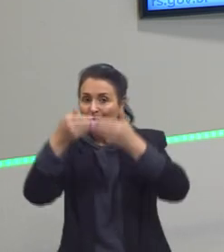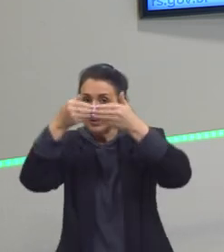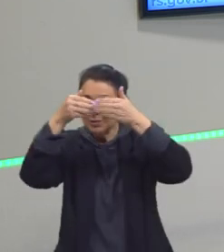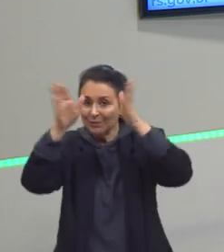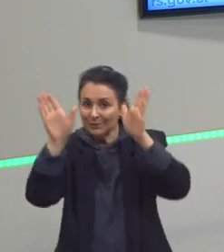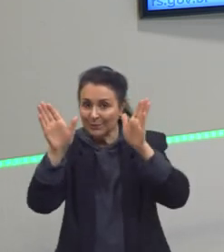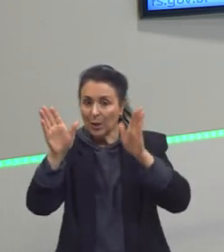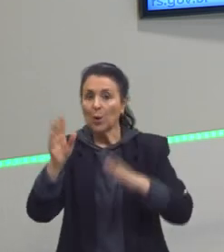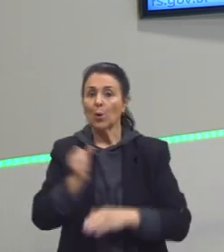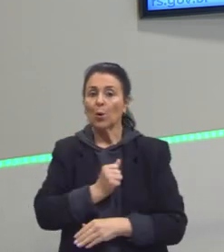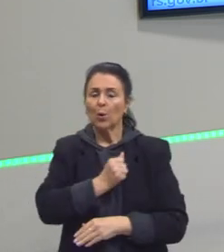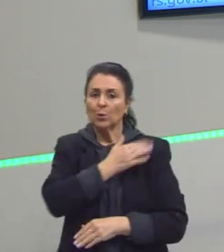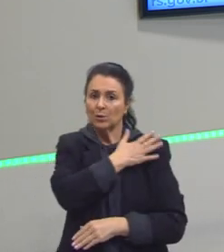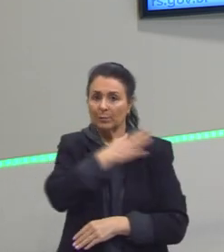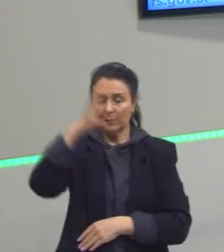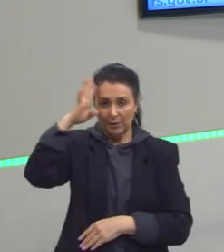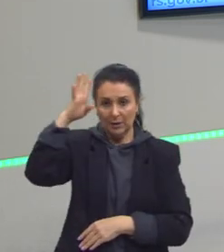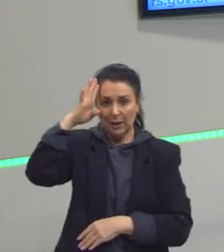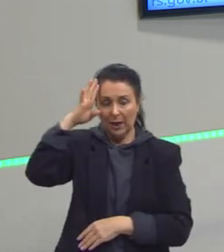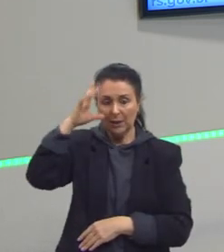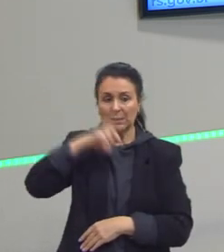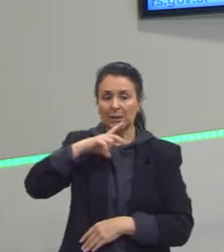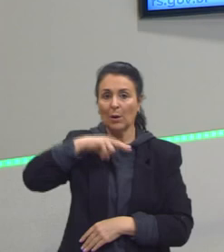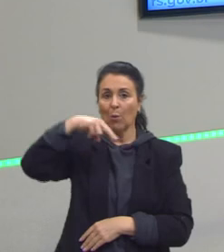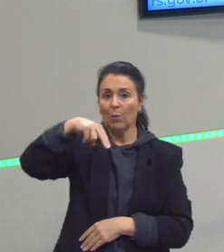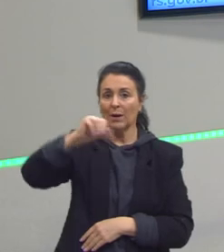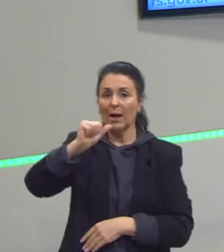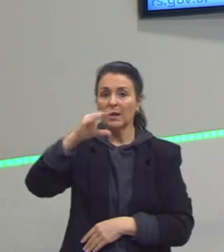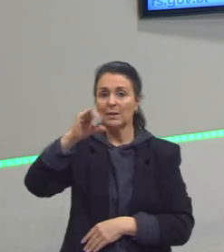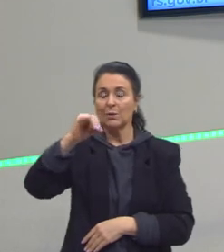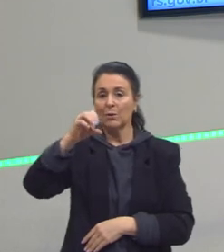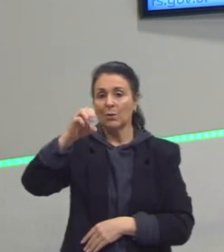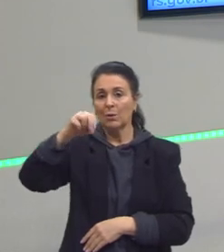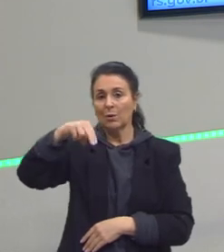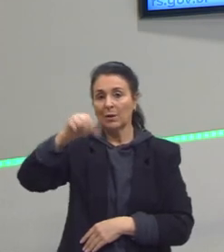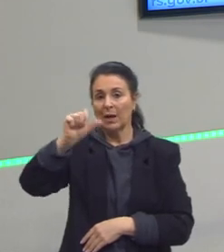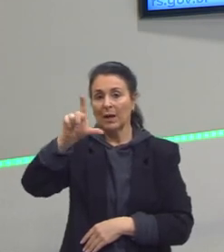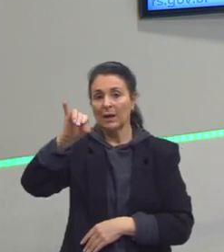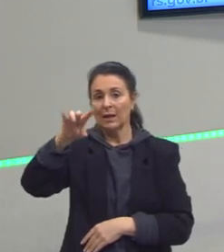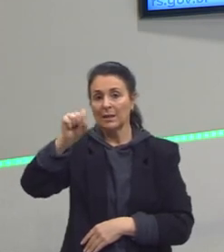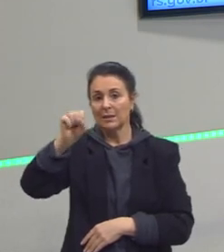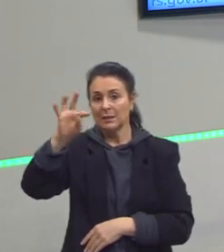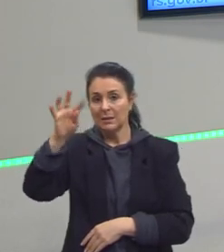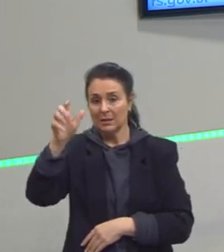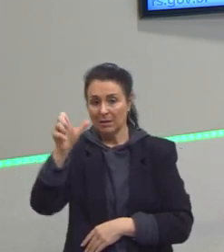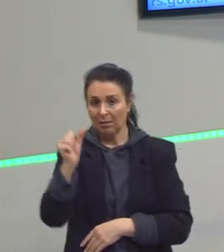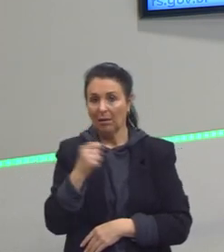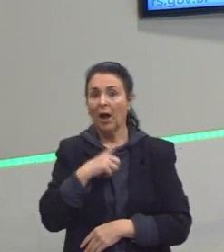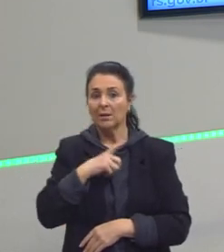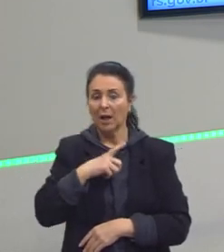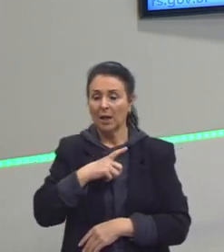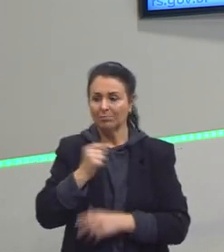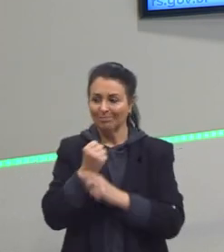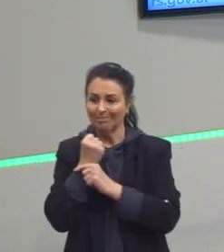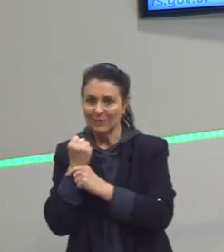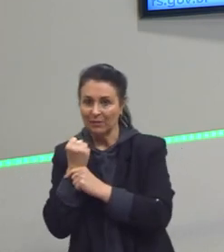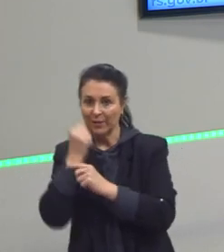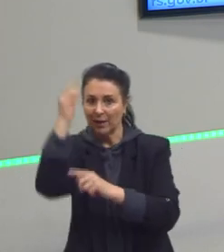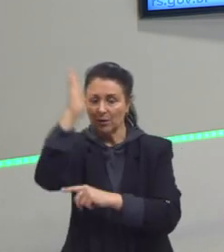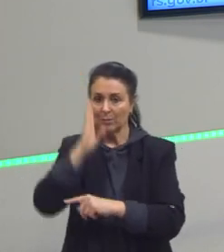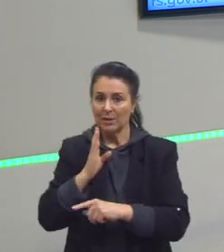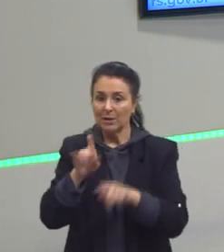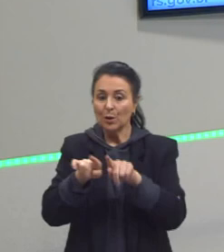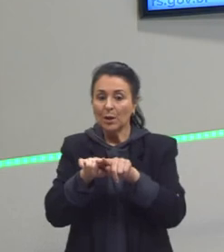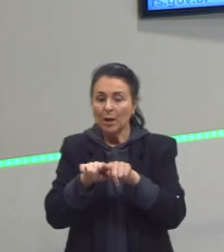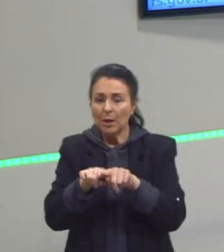nacionalistas, o Brasil então estava ainda um pouco fechado ao mercado internacional, e o Collor abre de uma forma